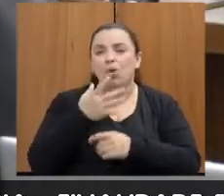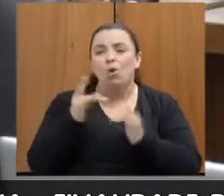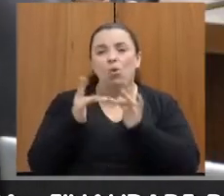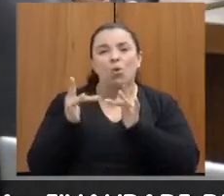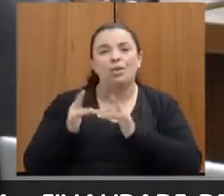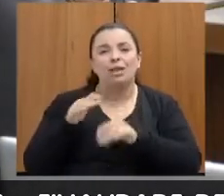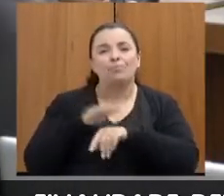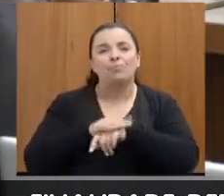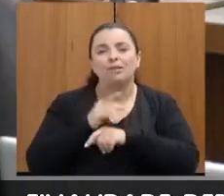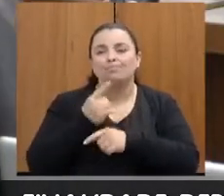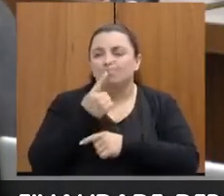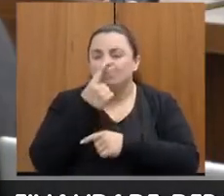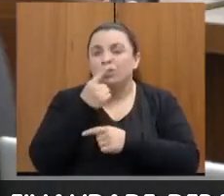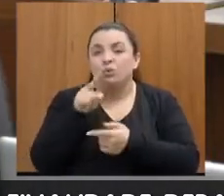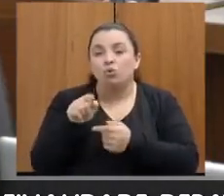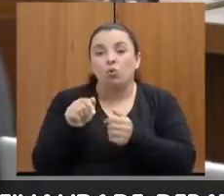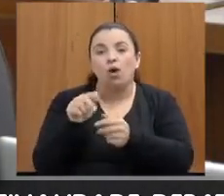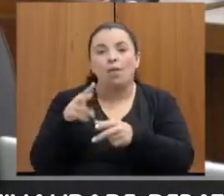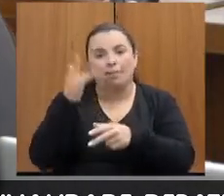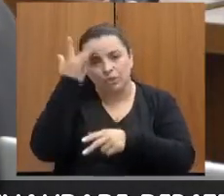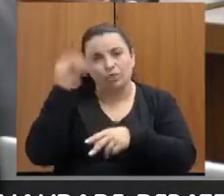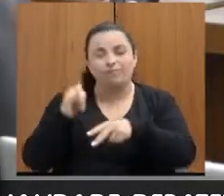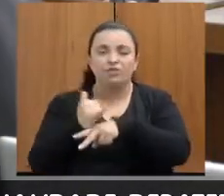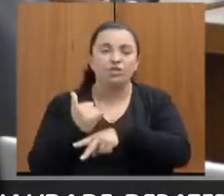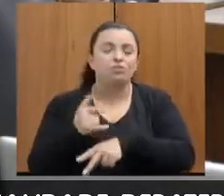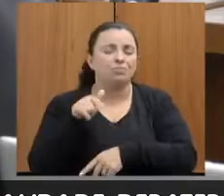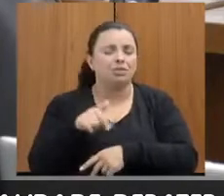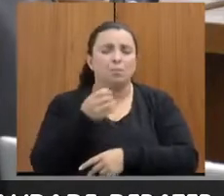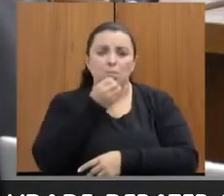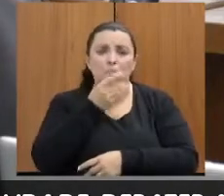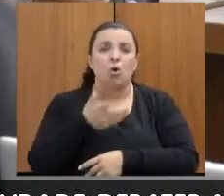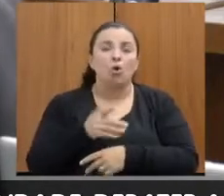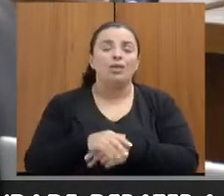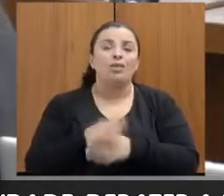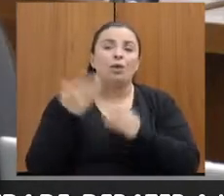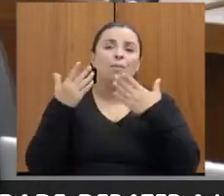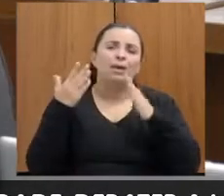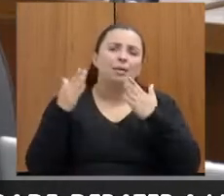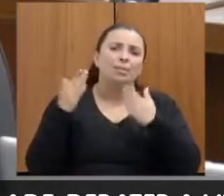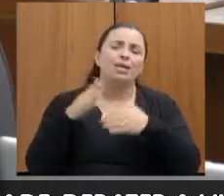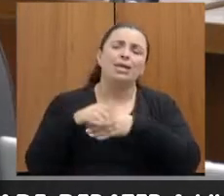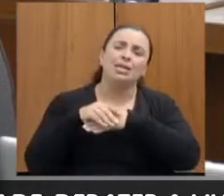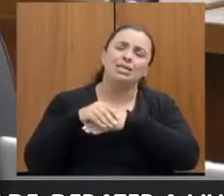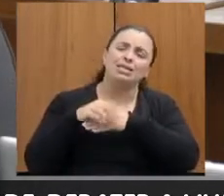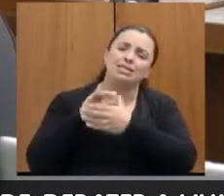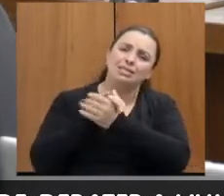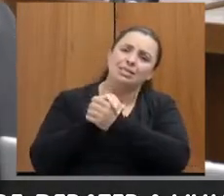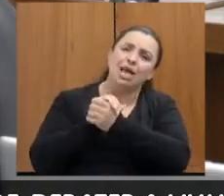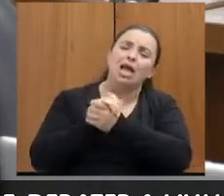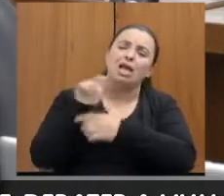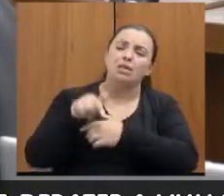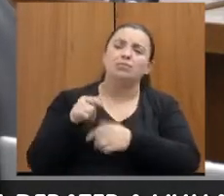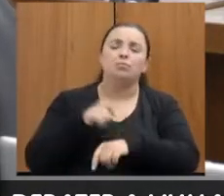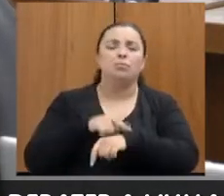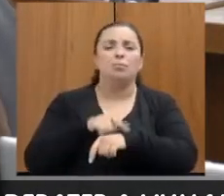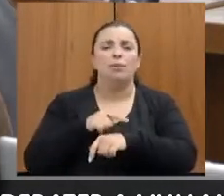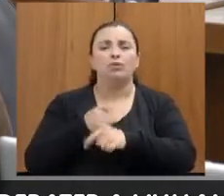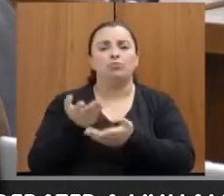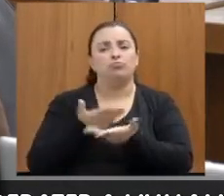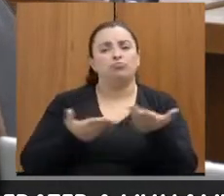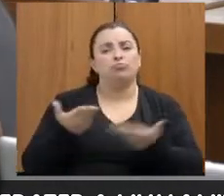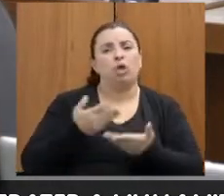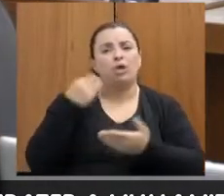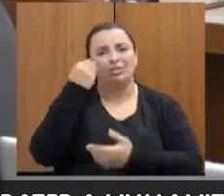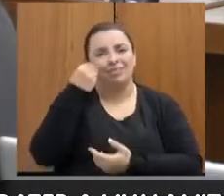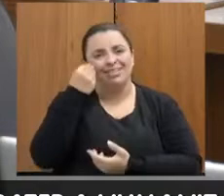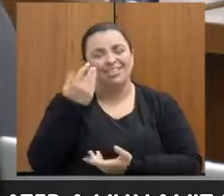próximo aí com as vítimas. Então, é isso, é parabenizar mesmo esse momento, né? De troca. Espero que tenha